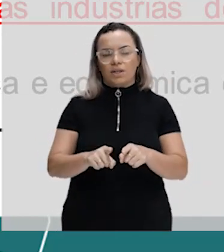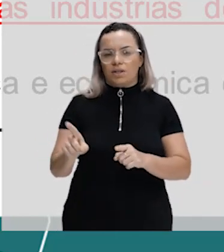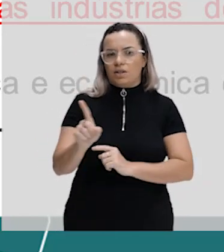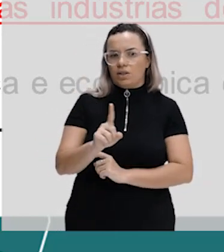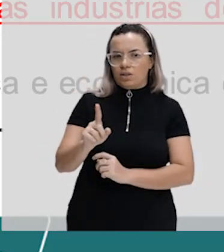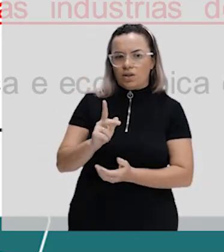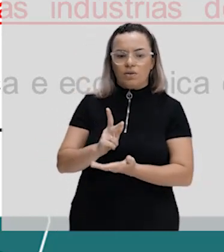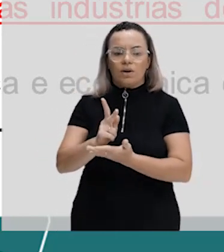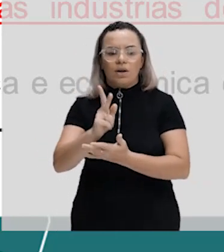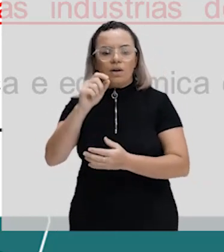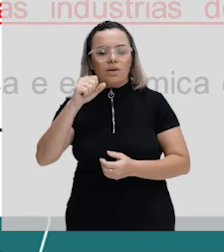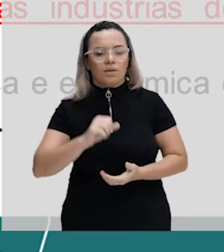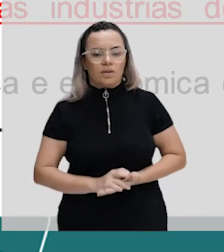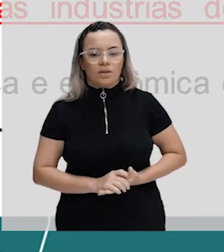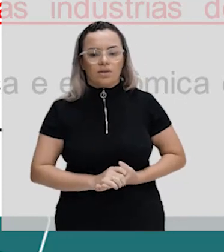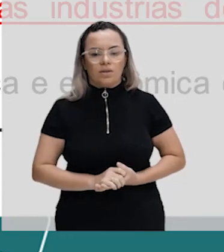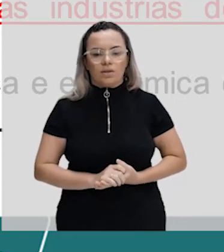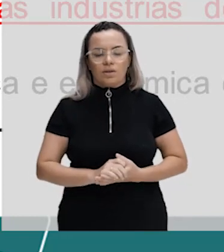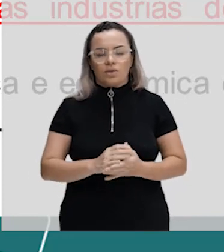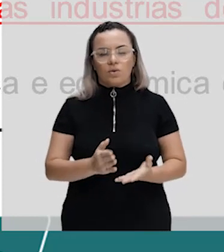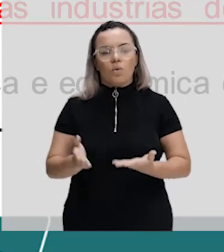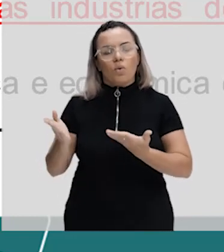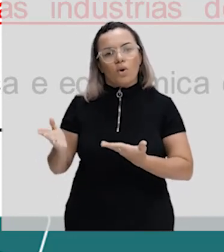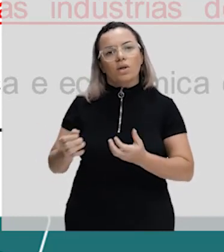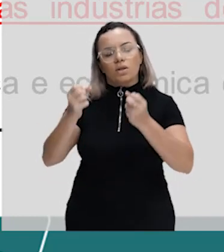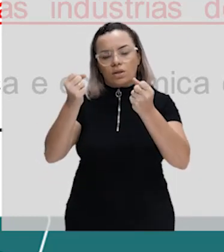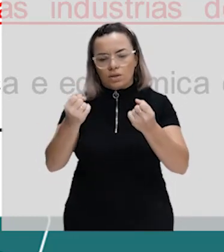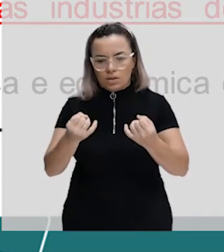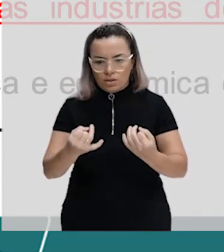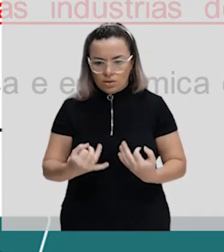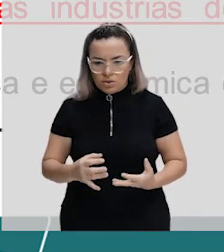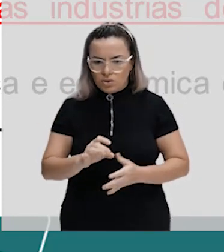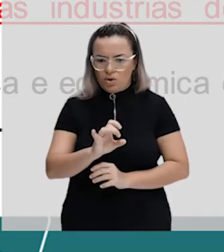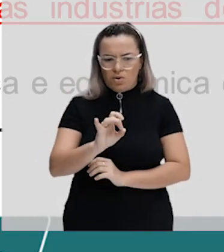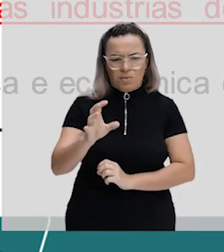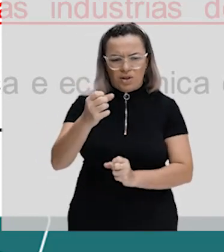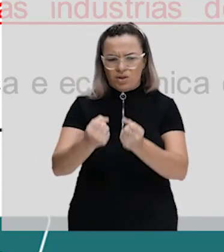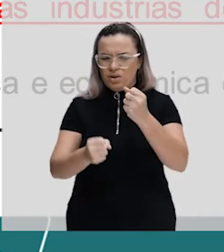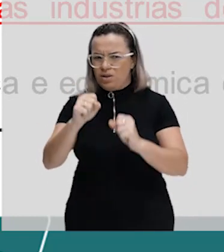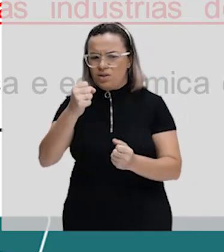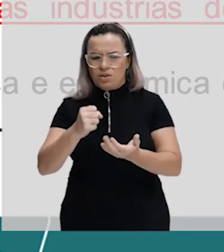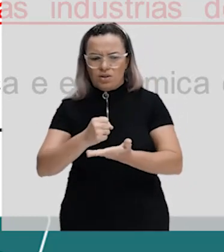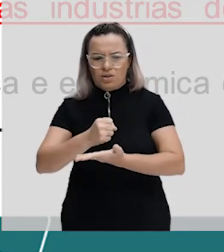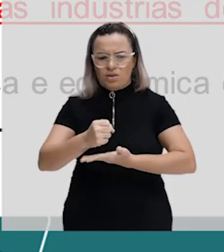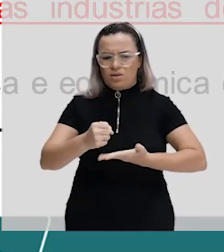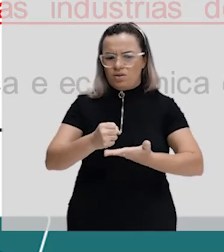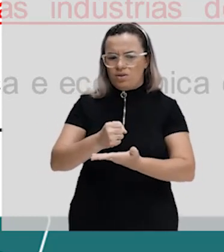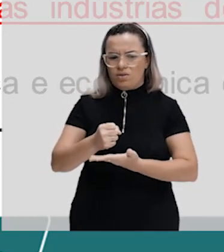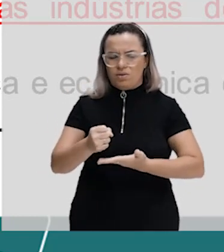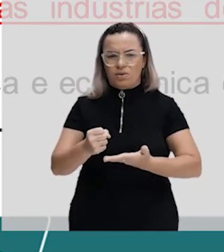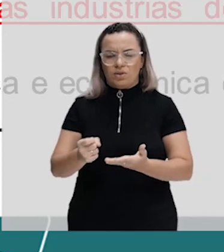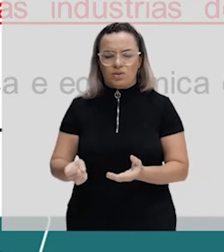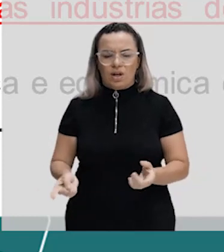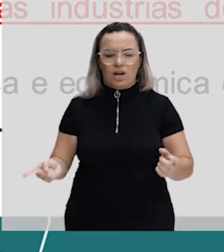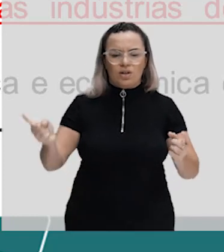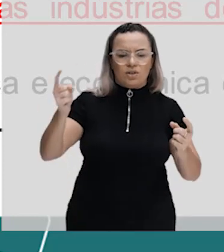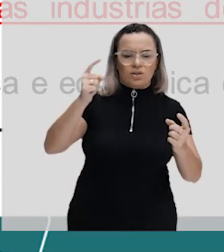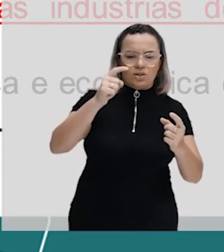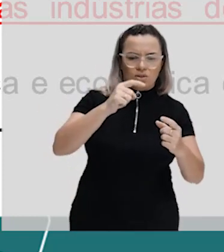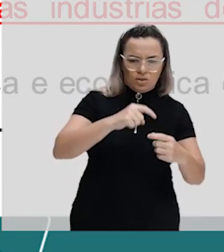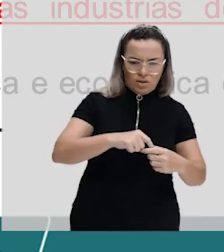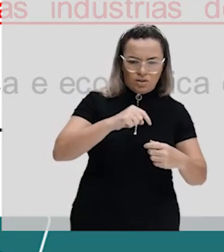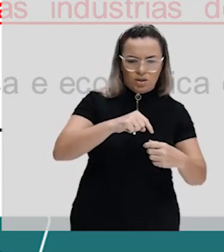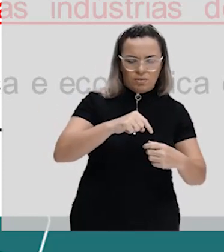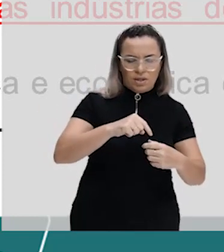a nossa indústria de base está voltada para o mercado interno, isso é um erro. A economia brasileira, principalmente o agronegócio, é voltada para a